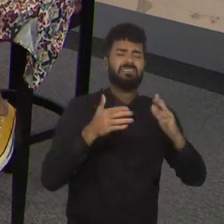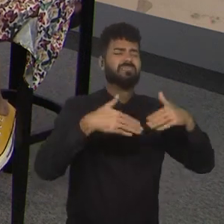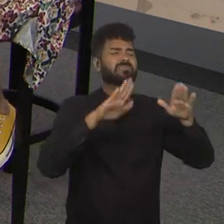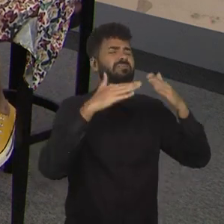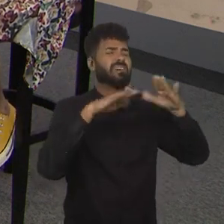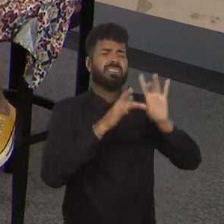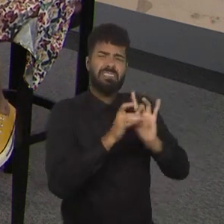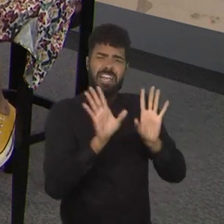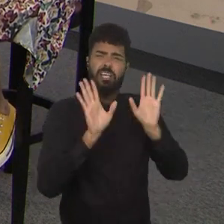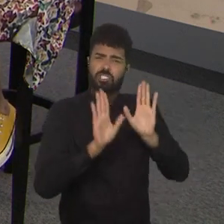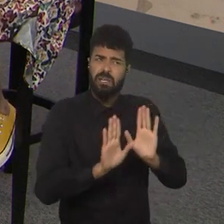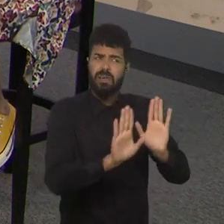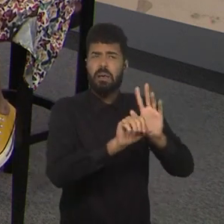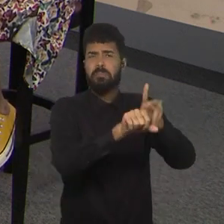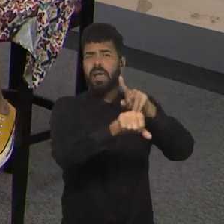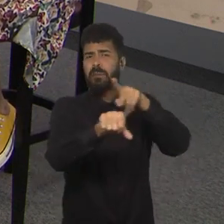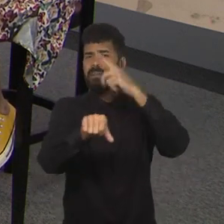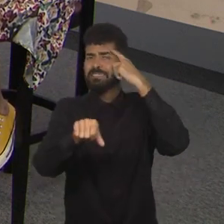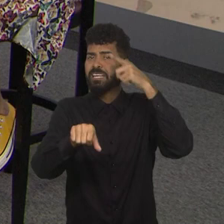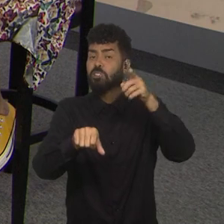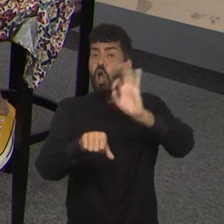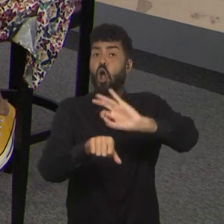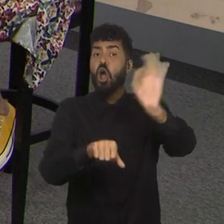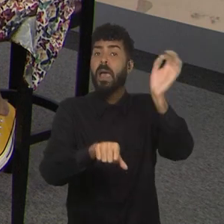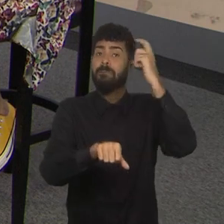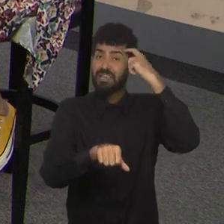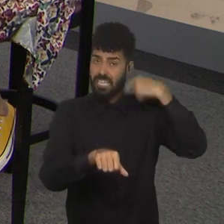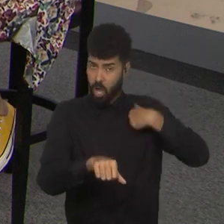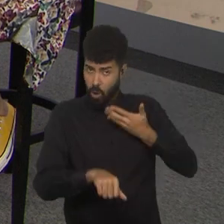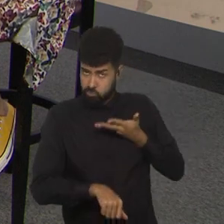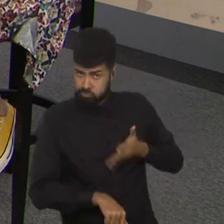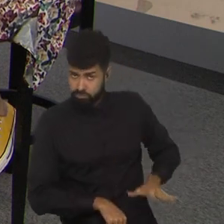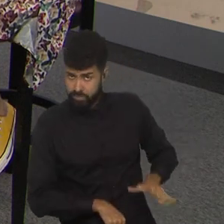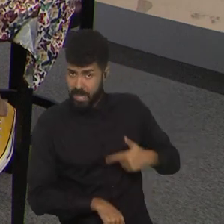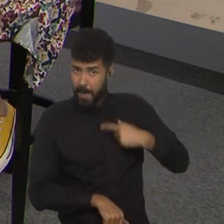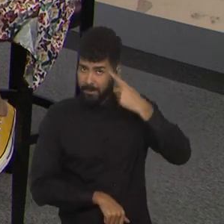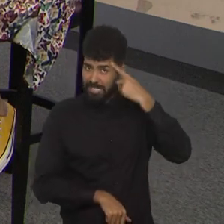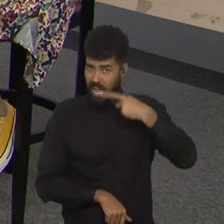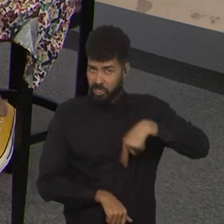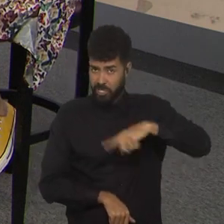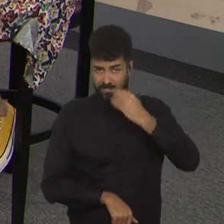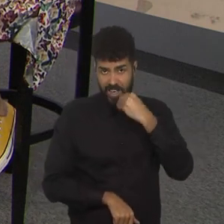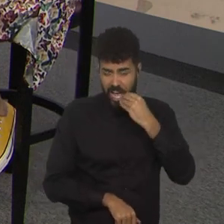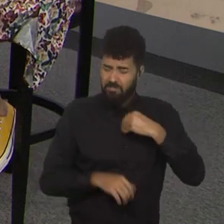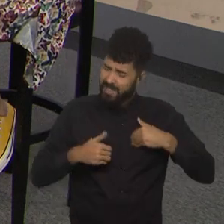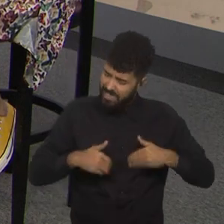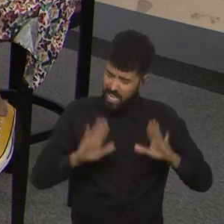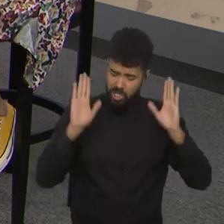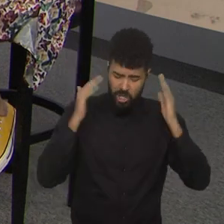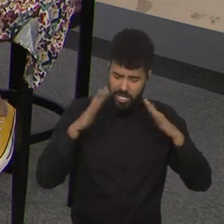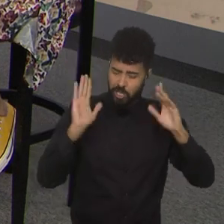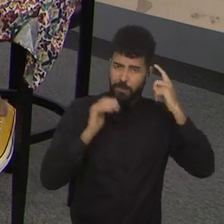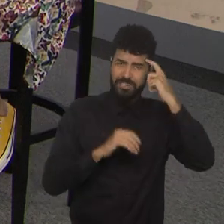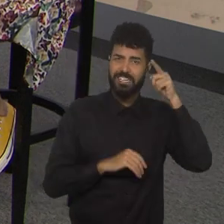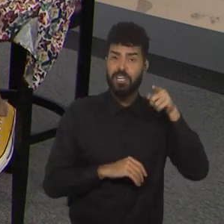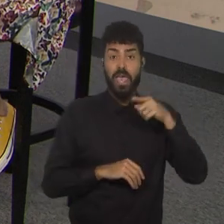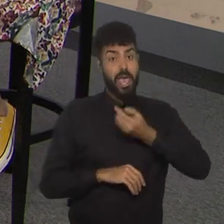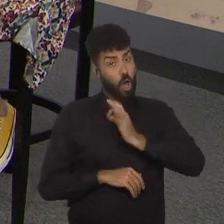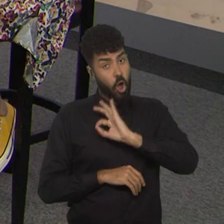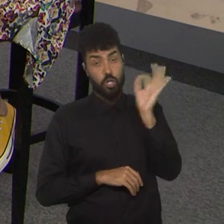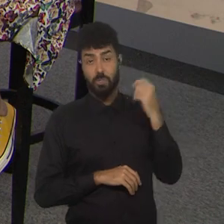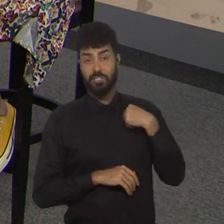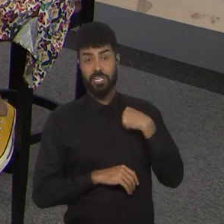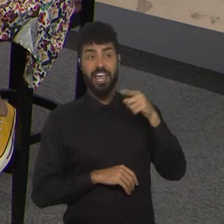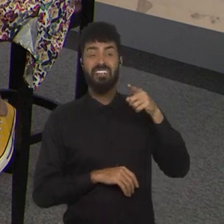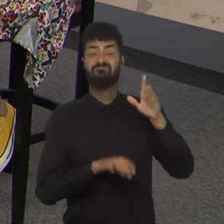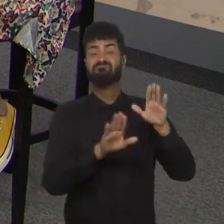pensar isso, tá ótimo, deixa eles pensarem, deixa eles acharem que a gente está chegando sem nada, é ótimo, deixa a